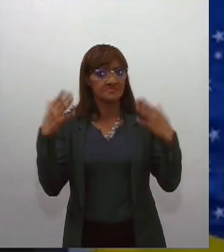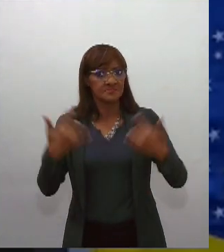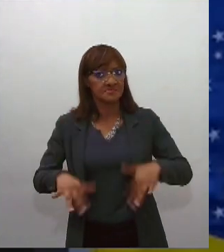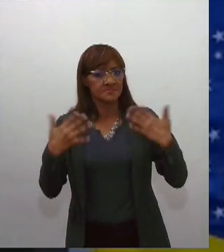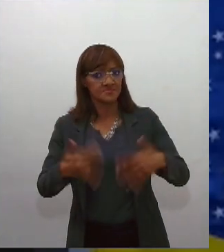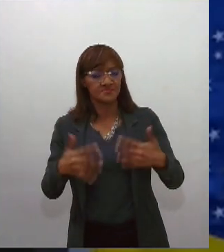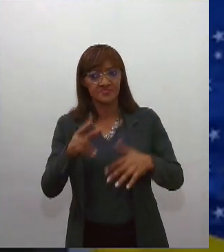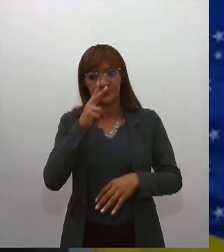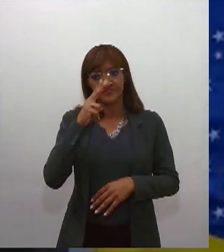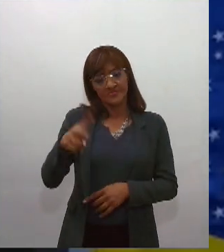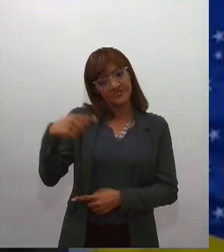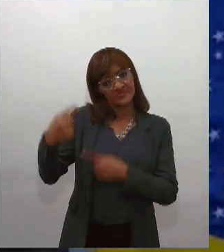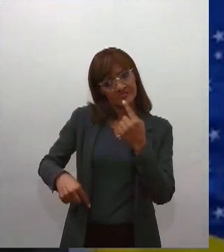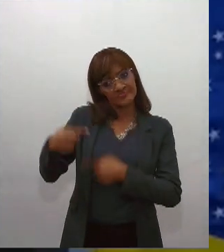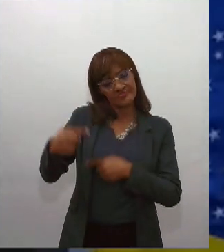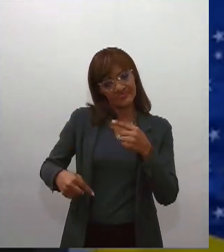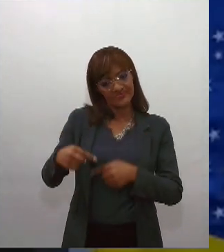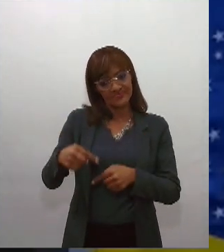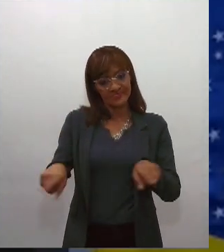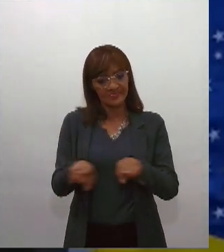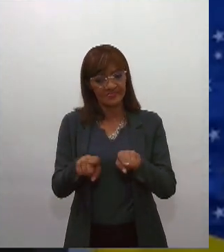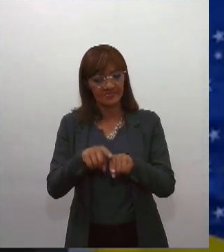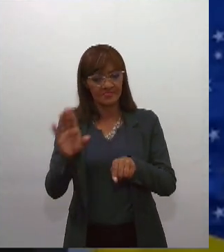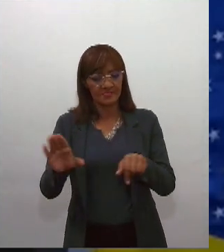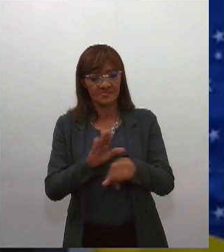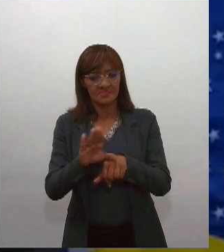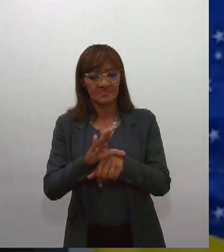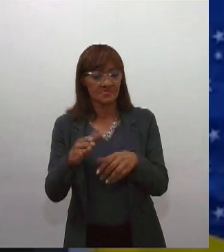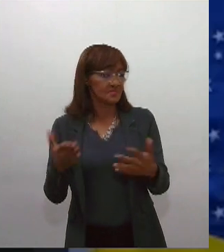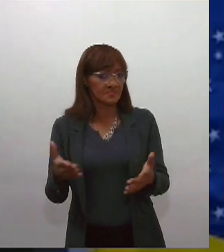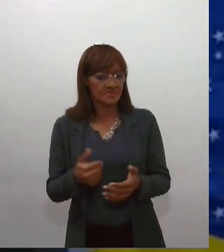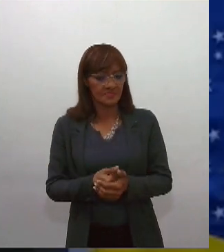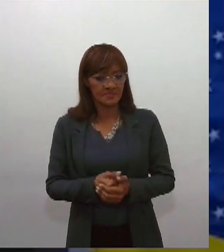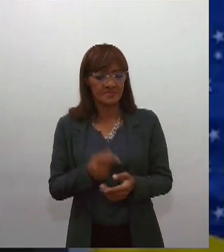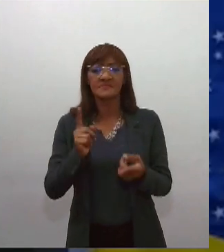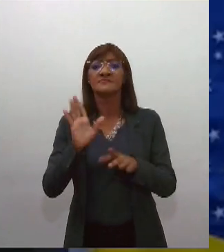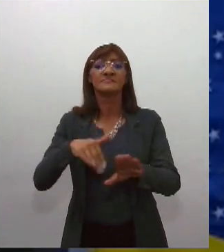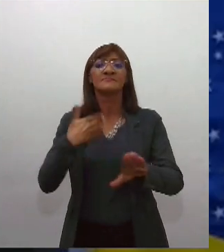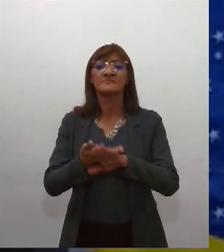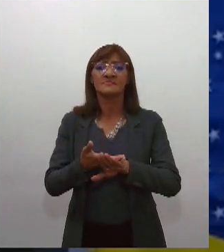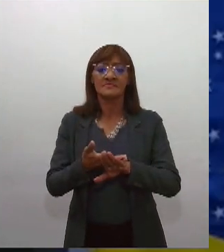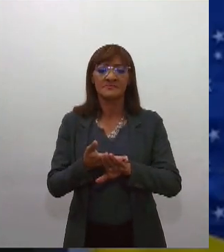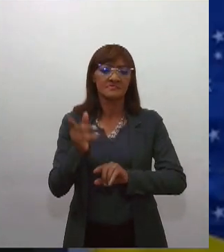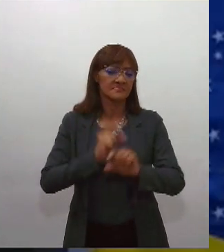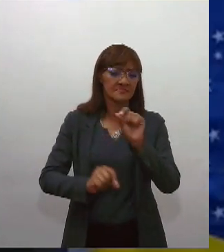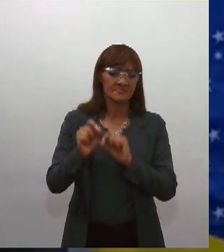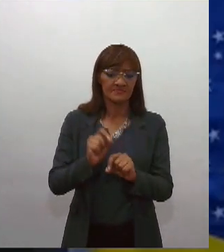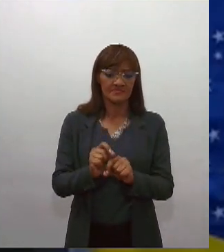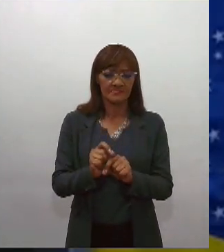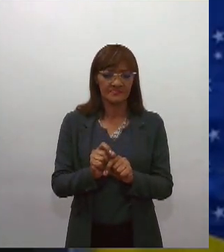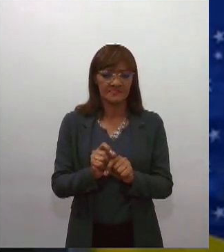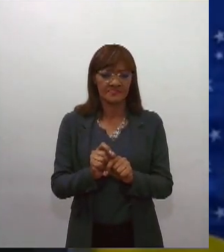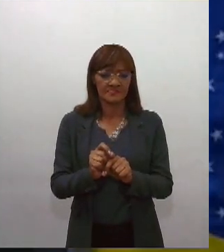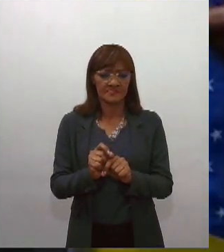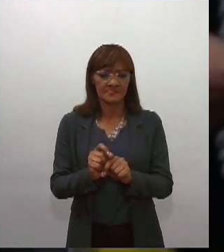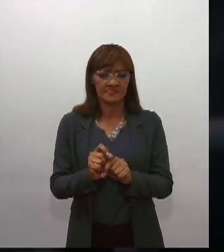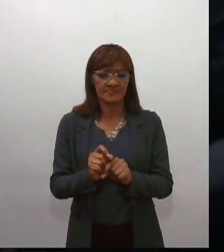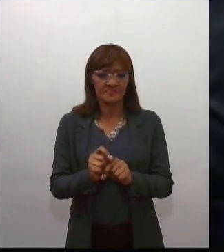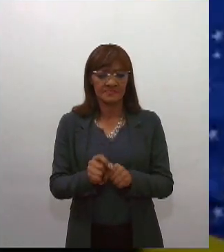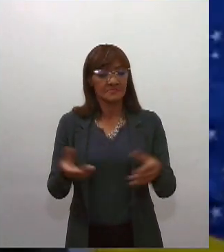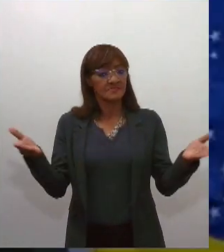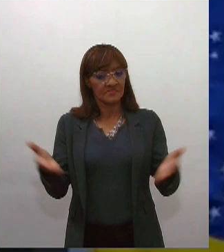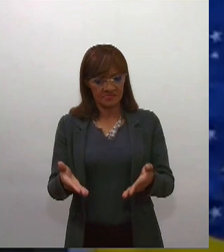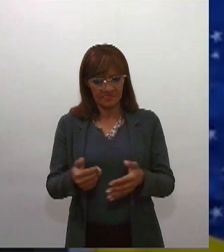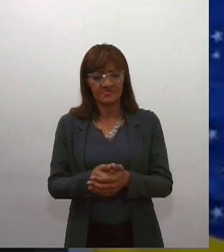institucionais e insuflou até mesmo os que viram nessa seara uma